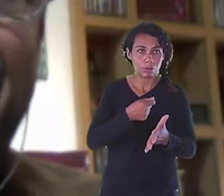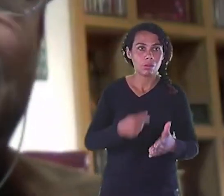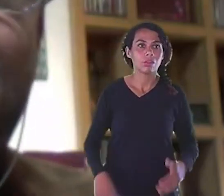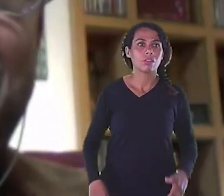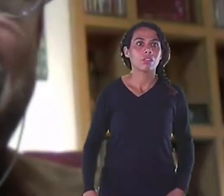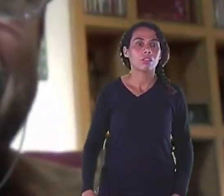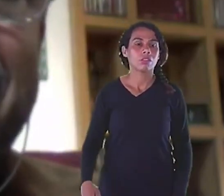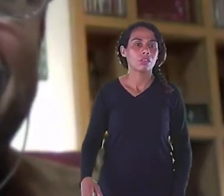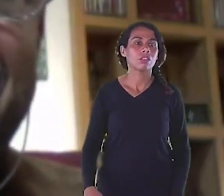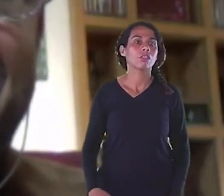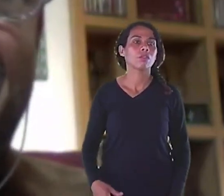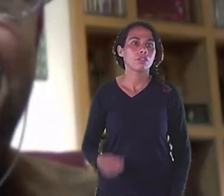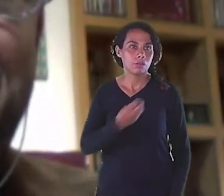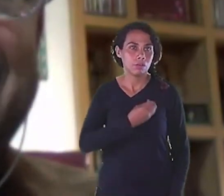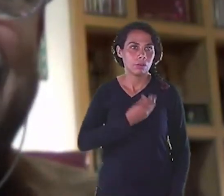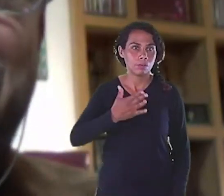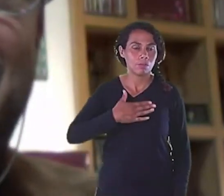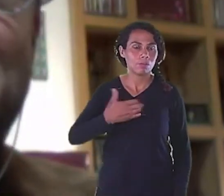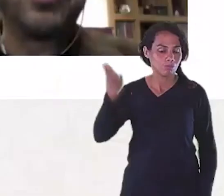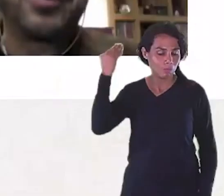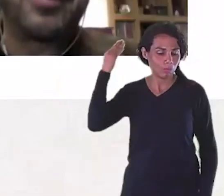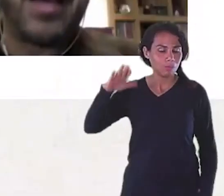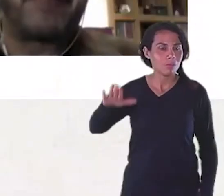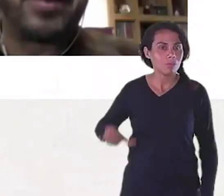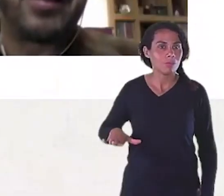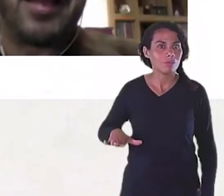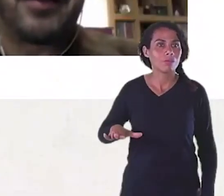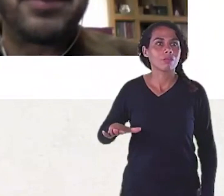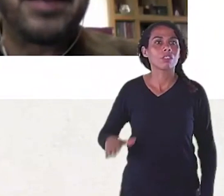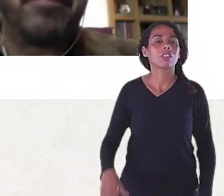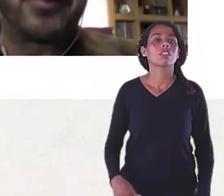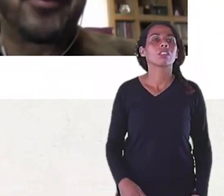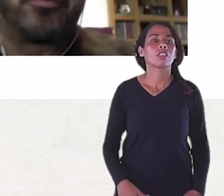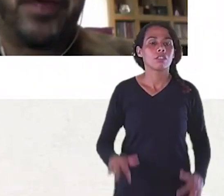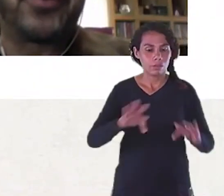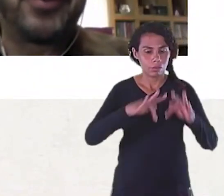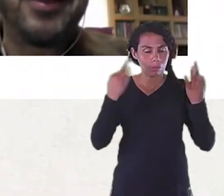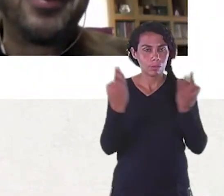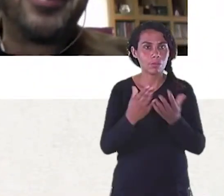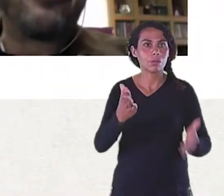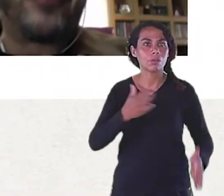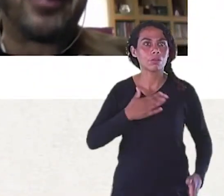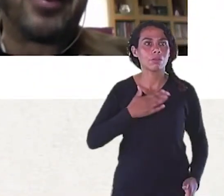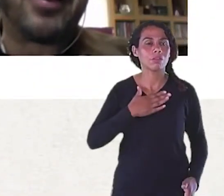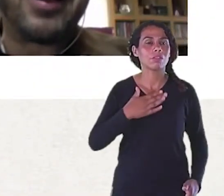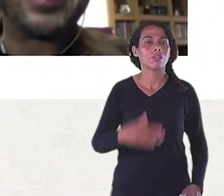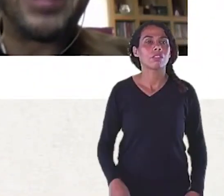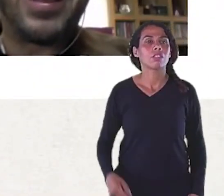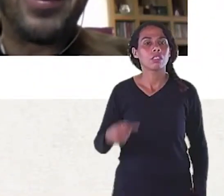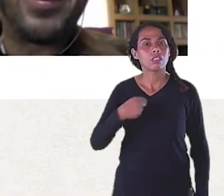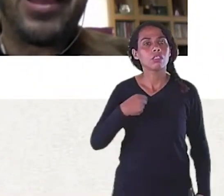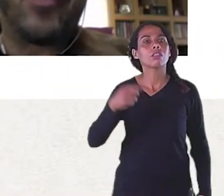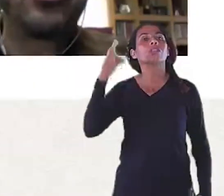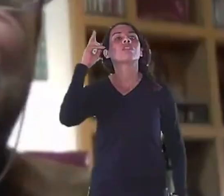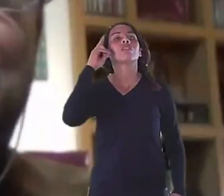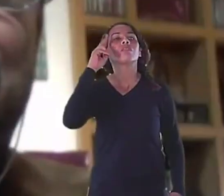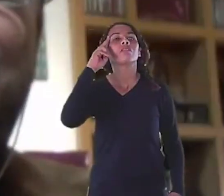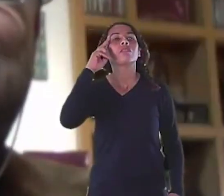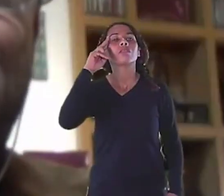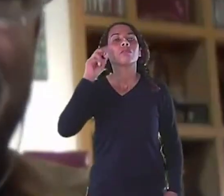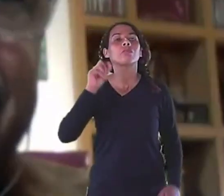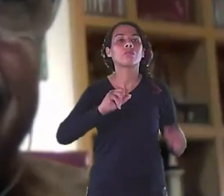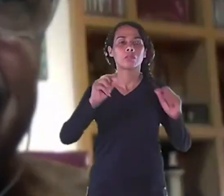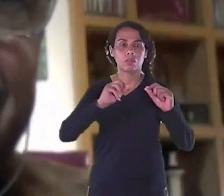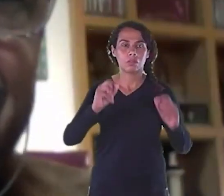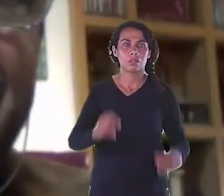Com o Tavio Moura Que passa em pedra azul Que é a pedra lá Camisa aberta no peito E fala Lá é onde eu